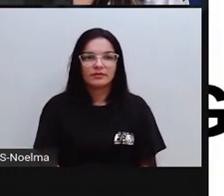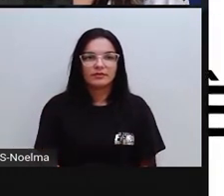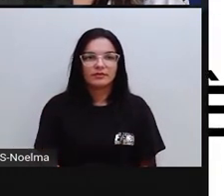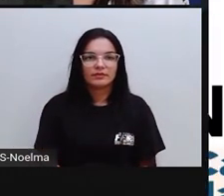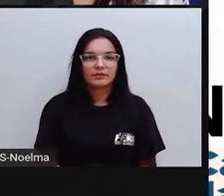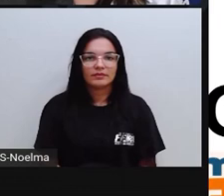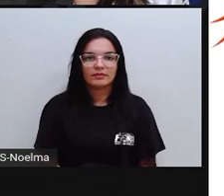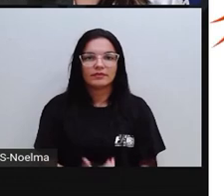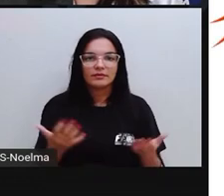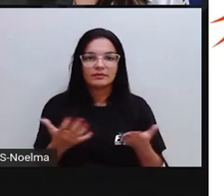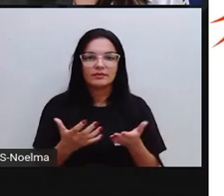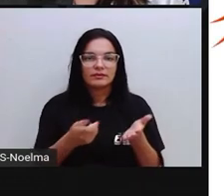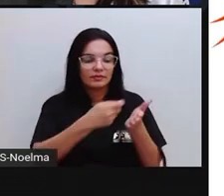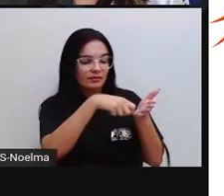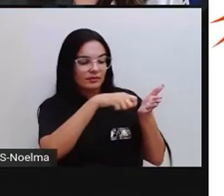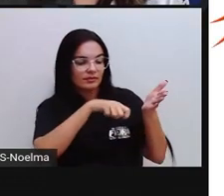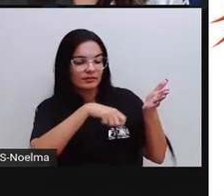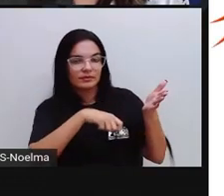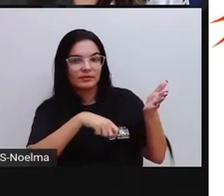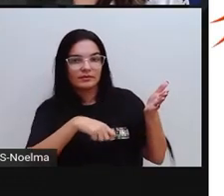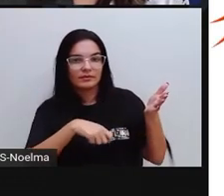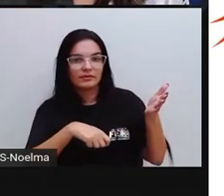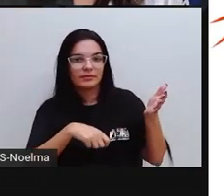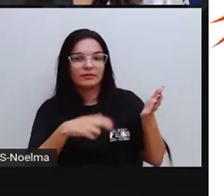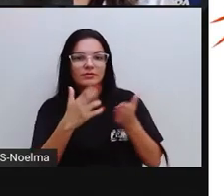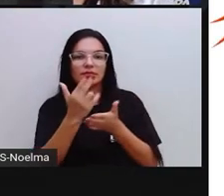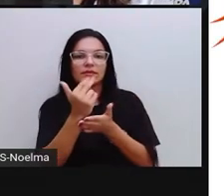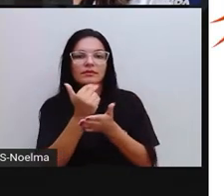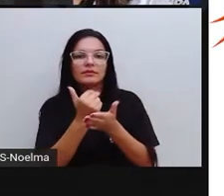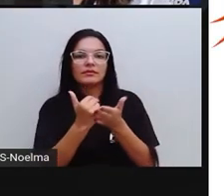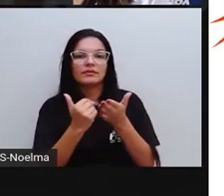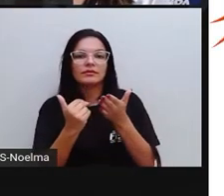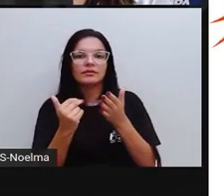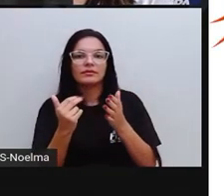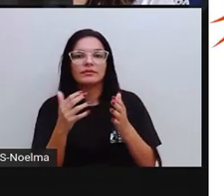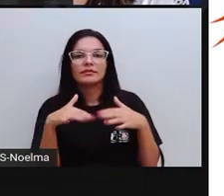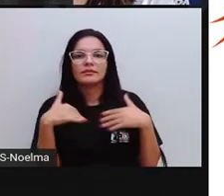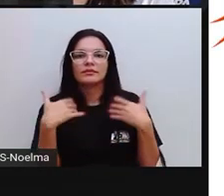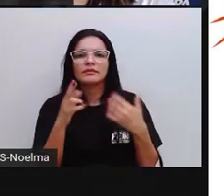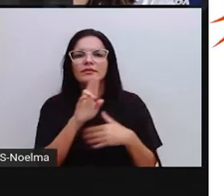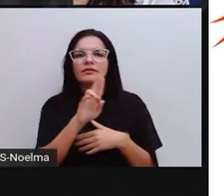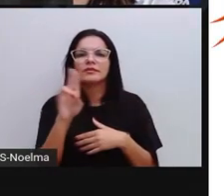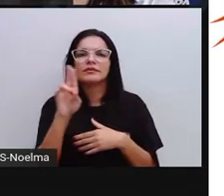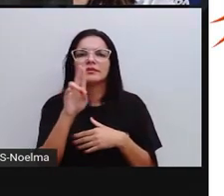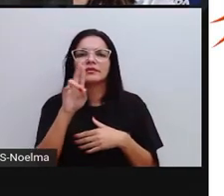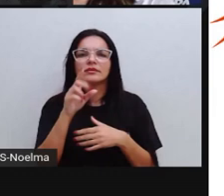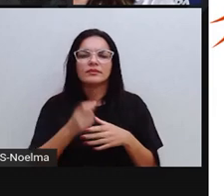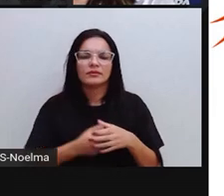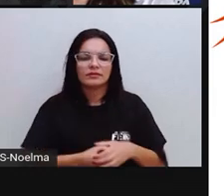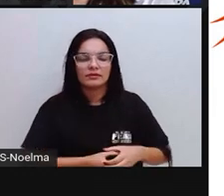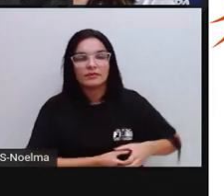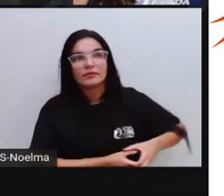Vamos escrever agora aí os nomes das figuras, ó. Como é o nome dessa figura?